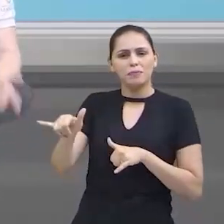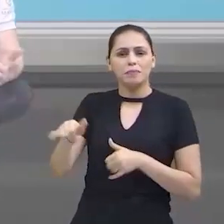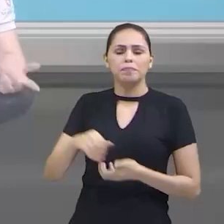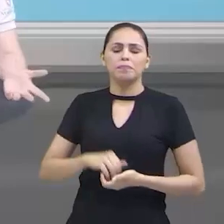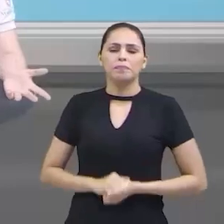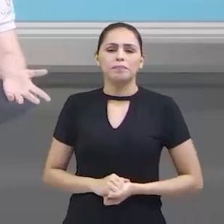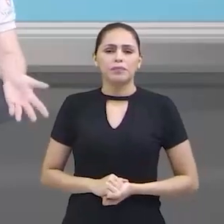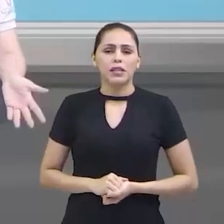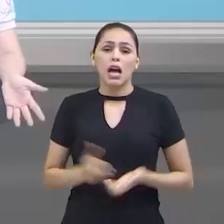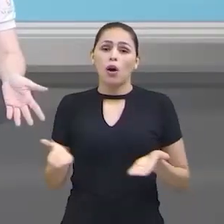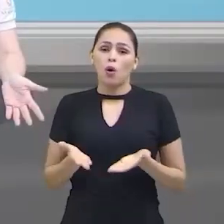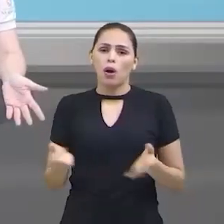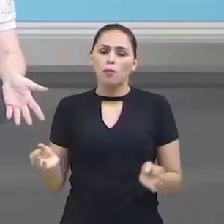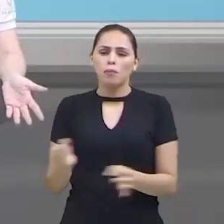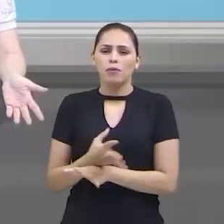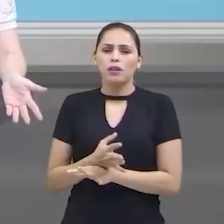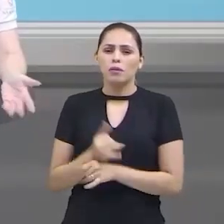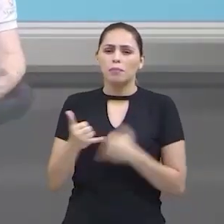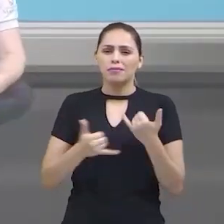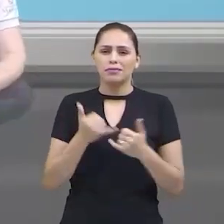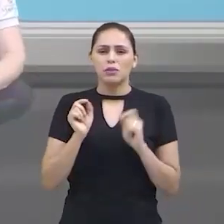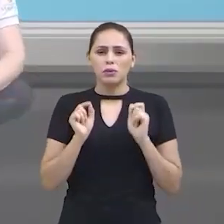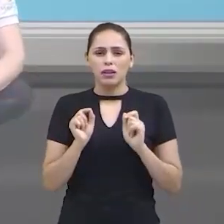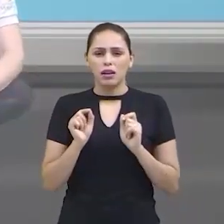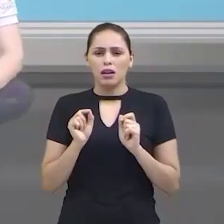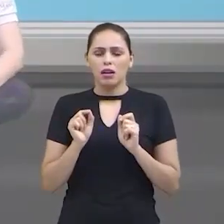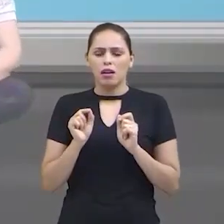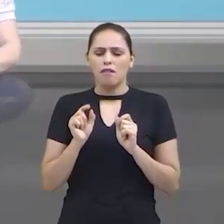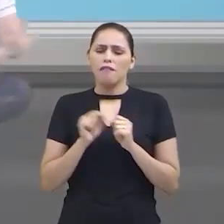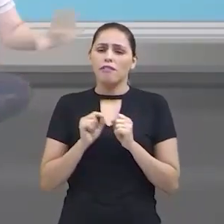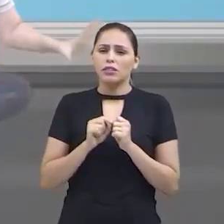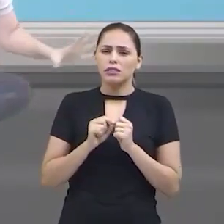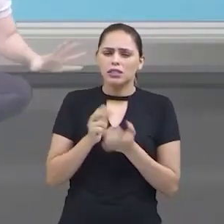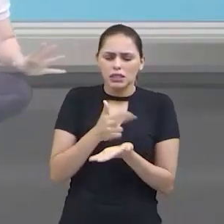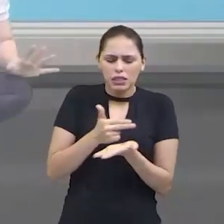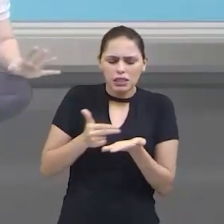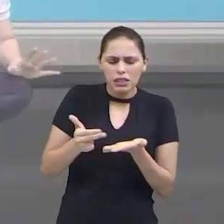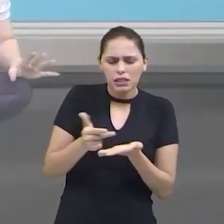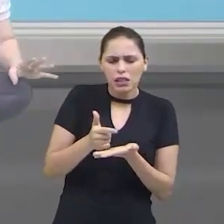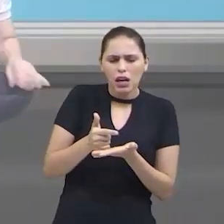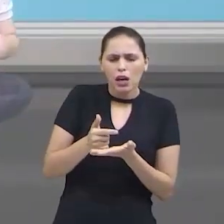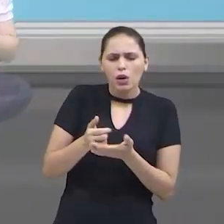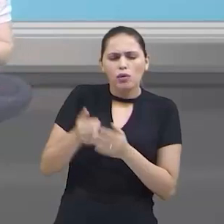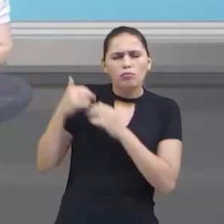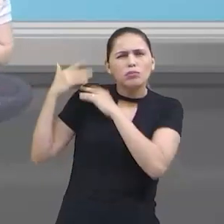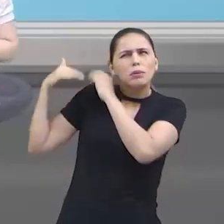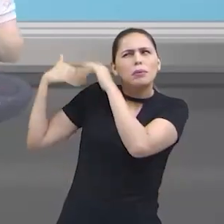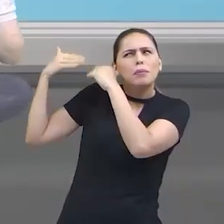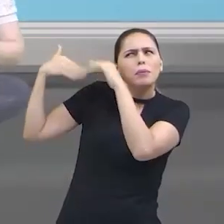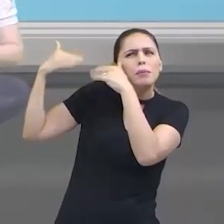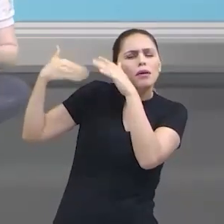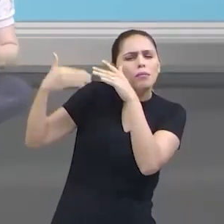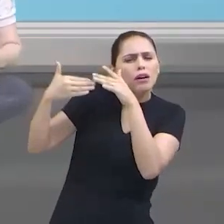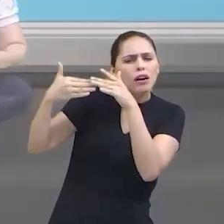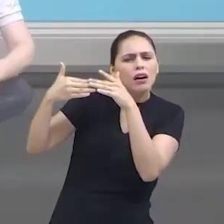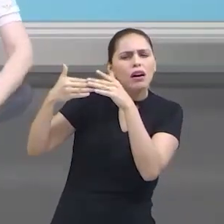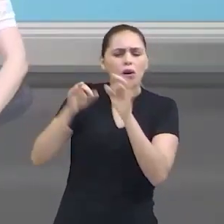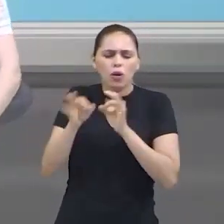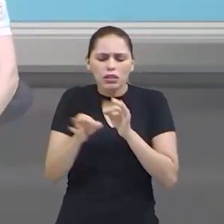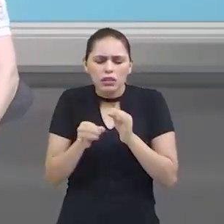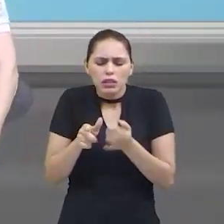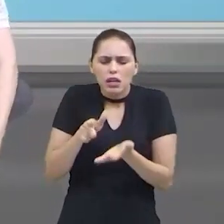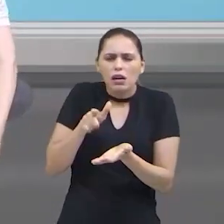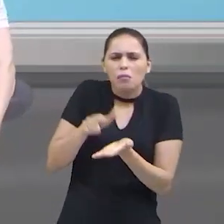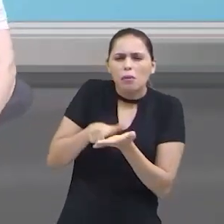E agora, para finalizar nossa brincadeira, a gente vai fazer um desenho de tudo que a gente fez aqui. A montagem do nosso avião. Tudo.